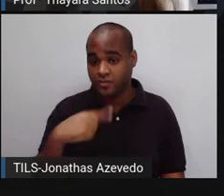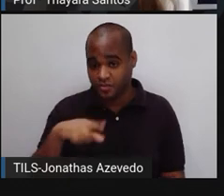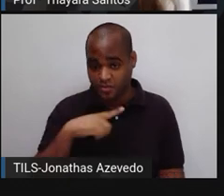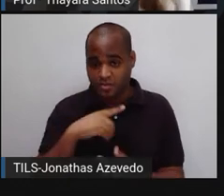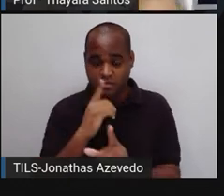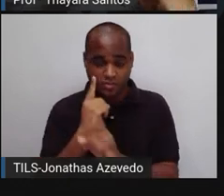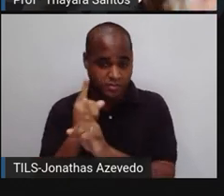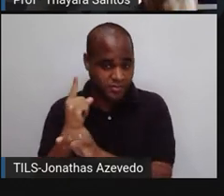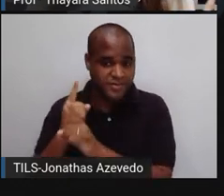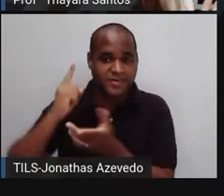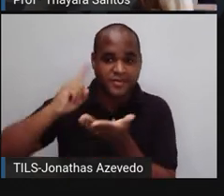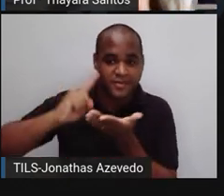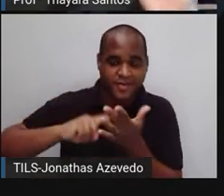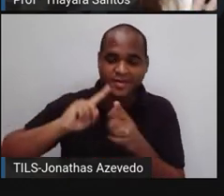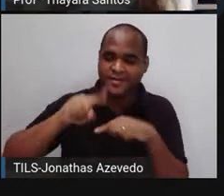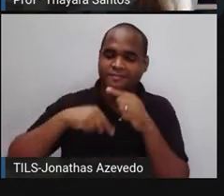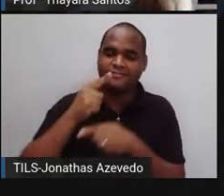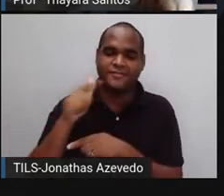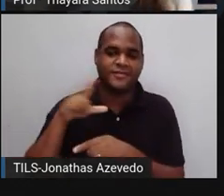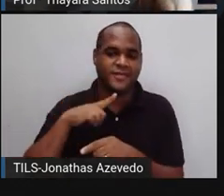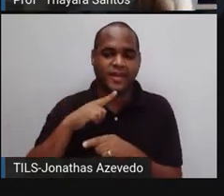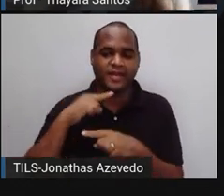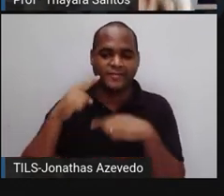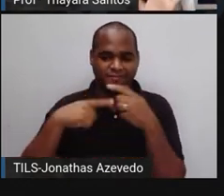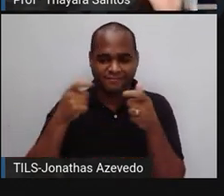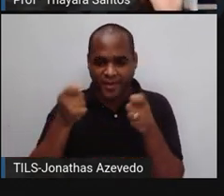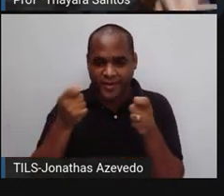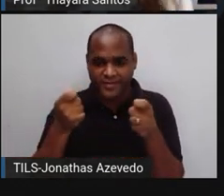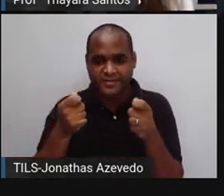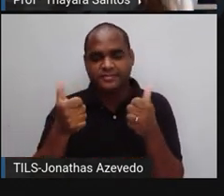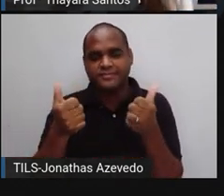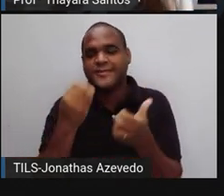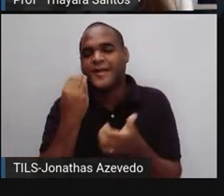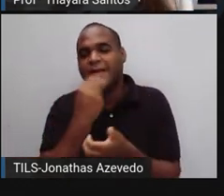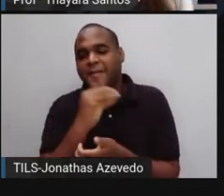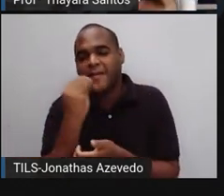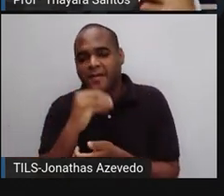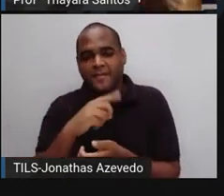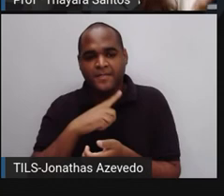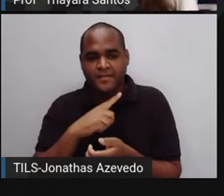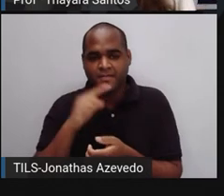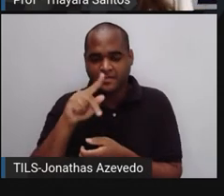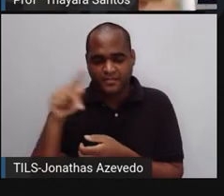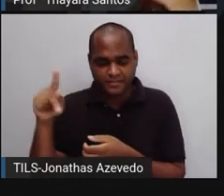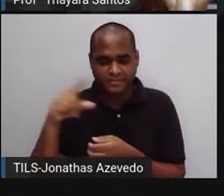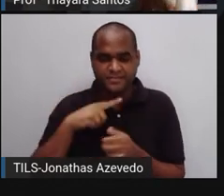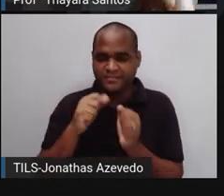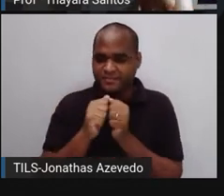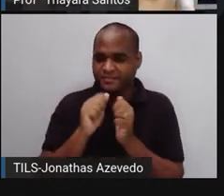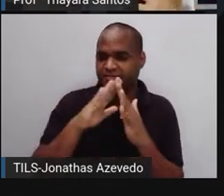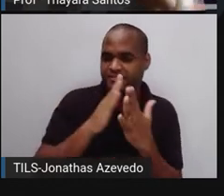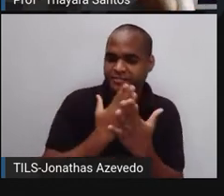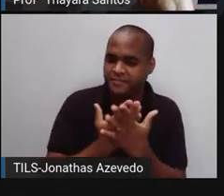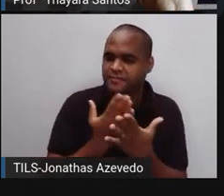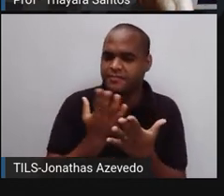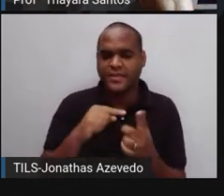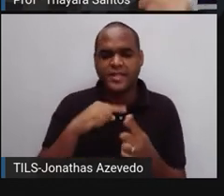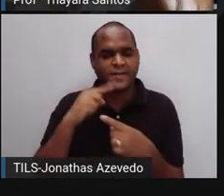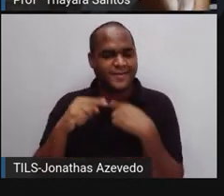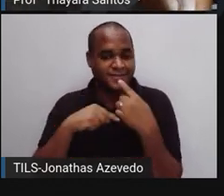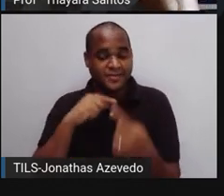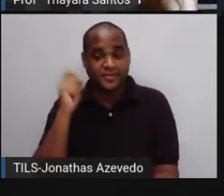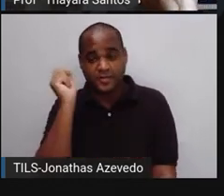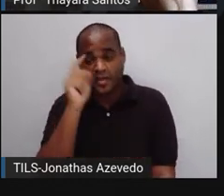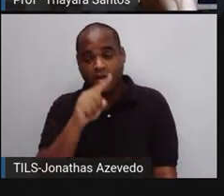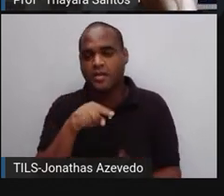encontro marcado já na nossa próxima aula, que é daqui a pouquinho. Então, aproveitem esse momento com os professores de vocês na escola, tirem dúvidas,